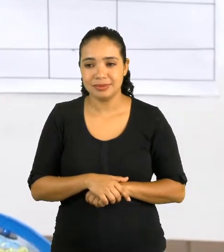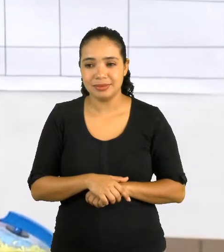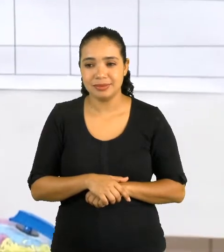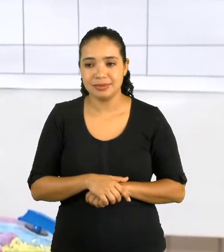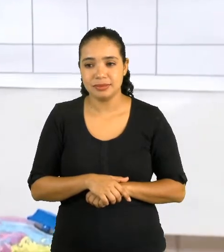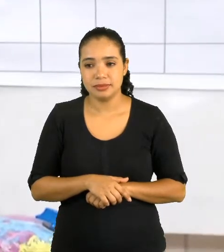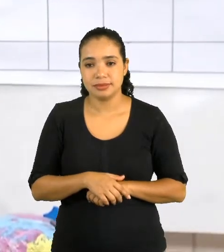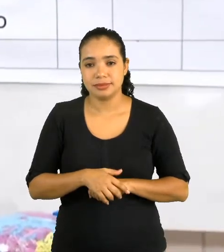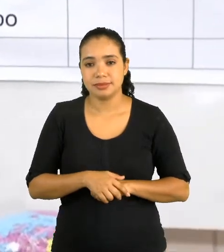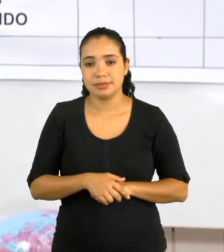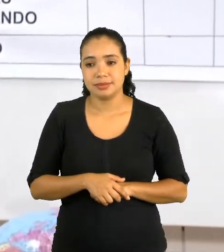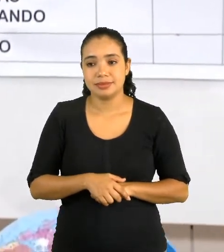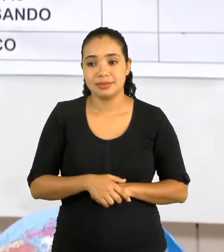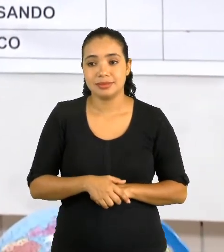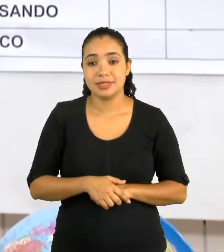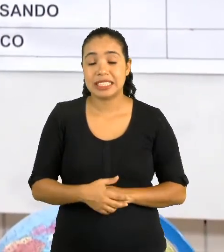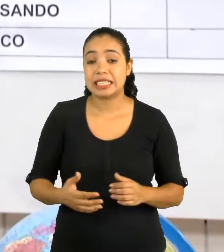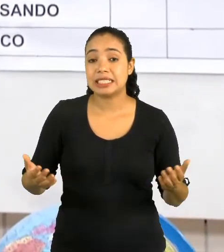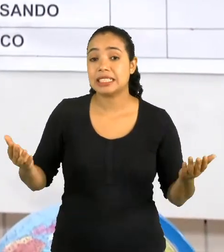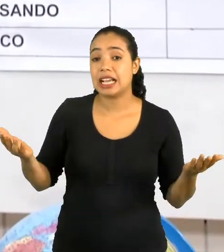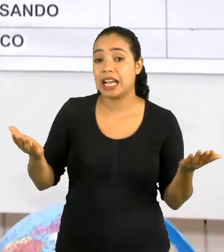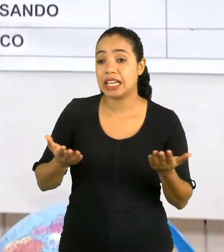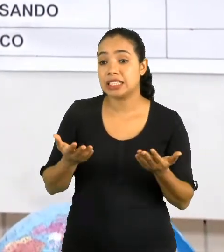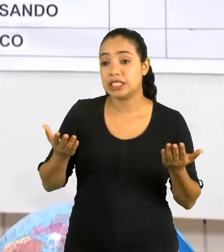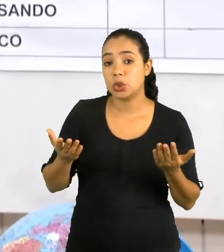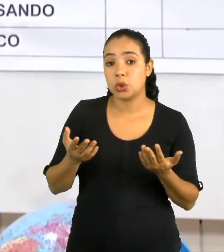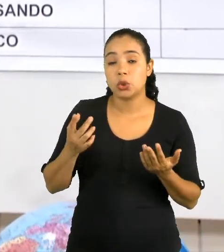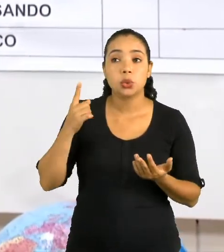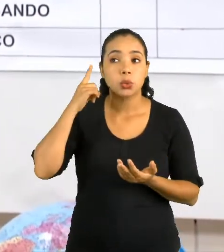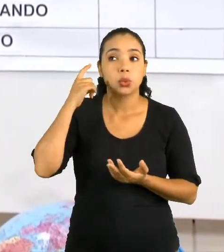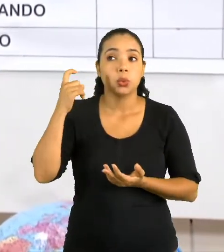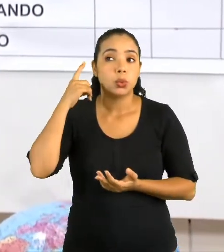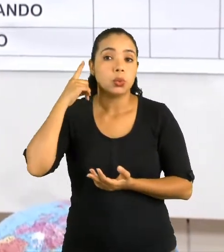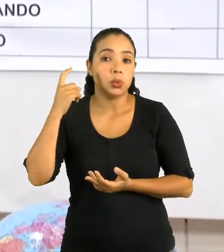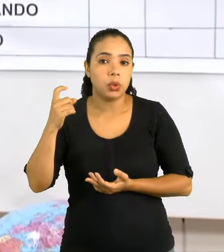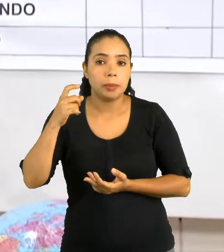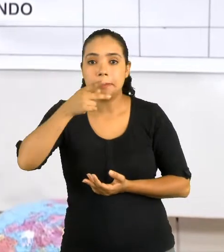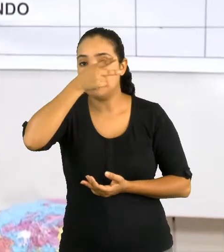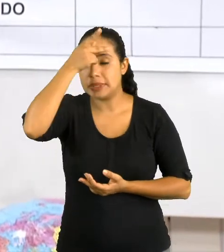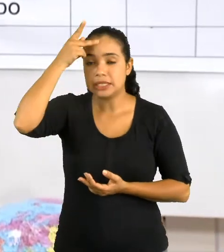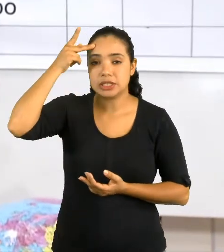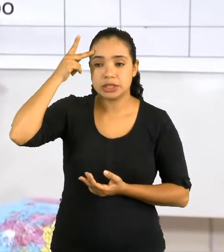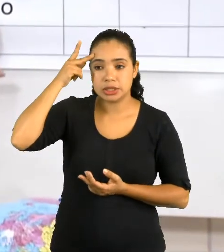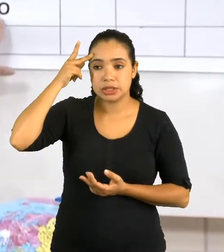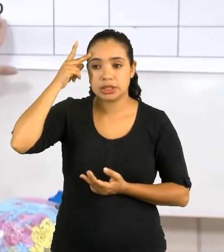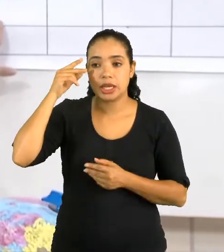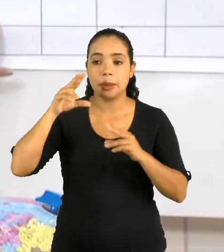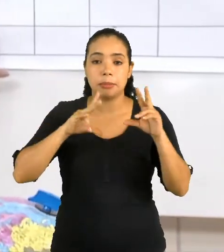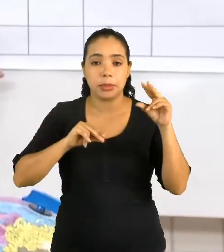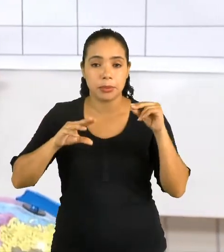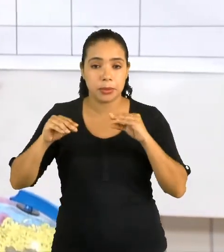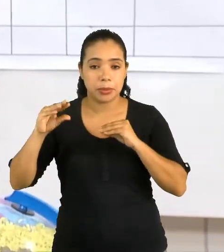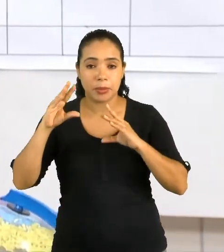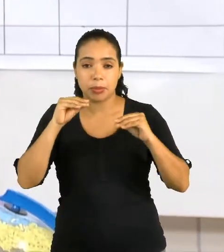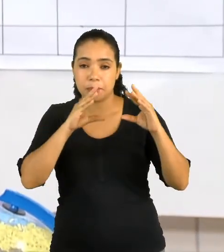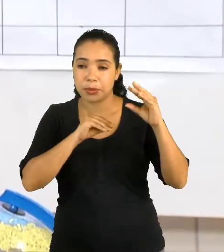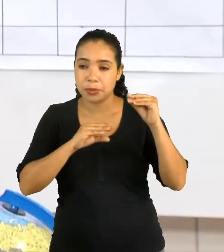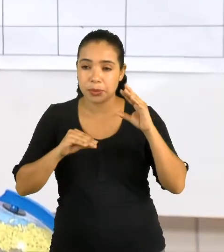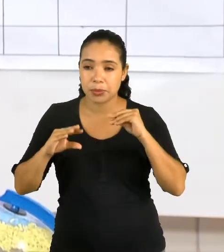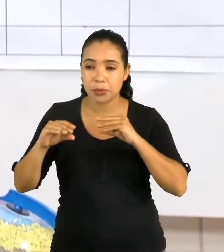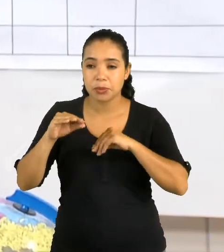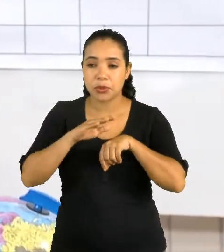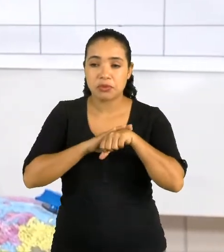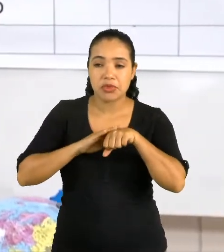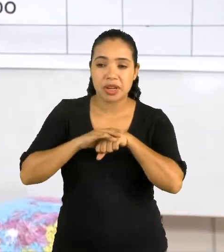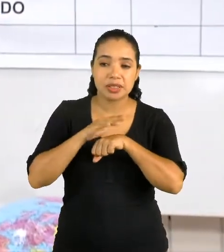Muito bem. E agora o som de pessoas conversando. Em